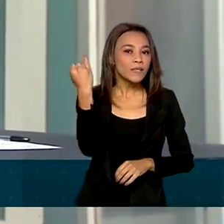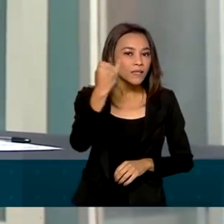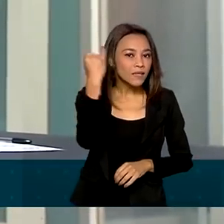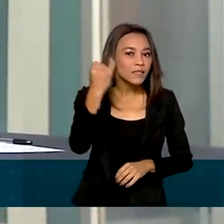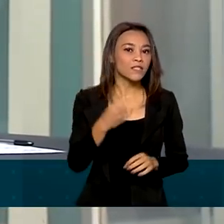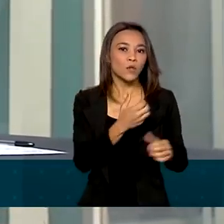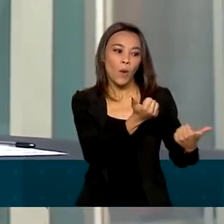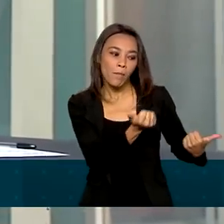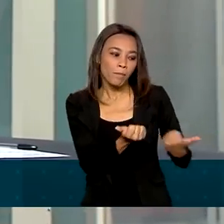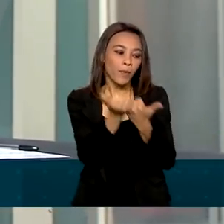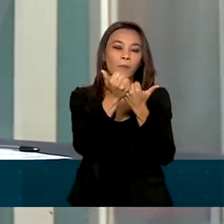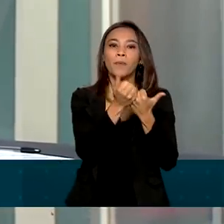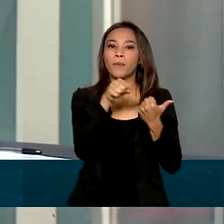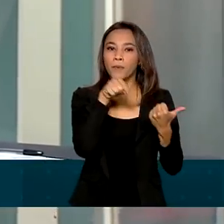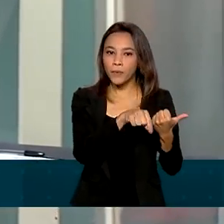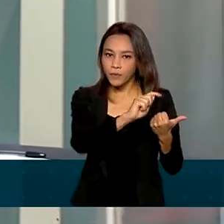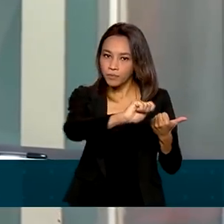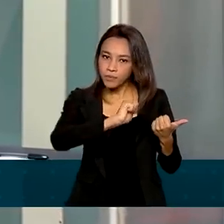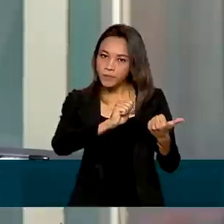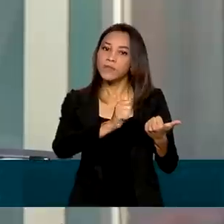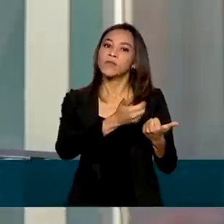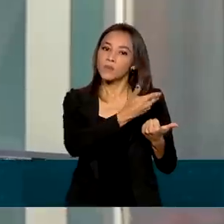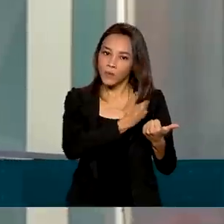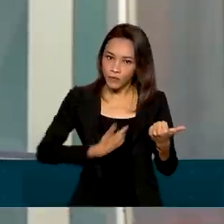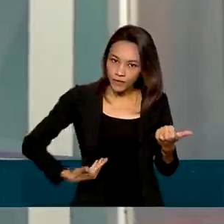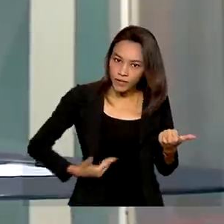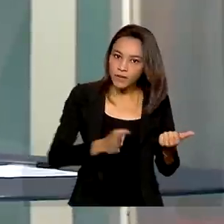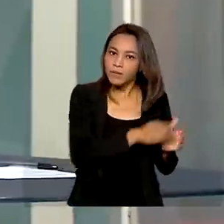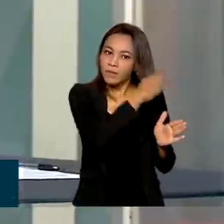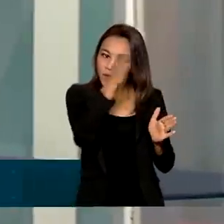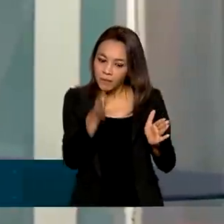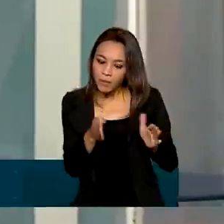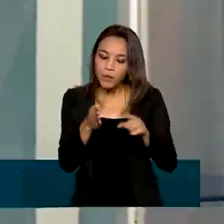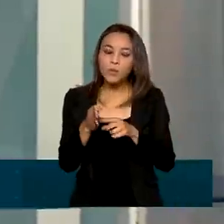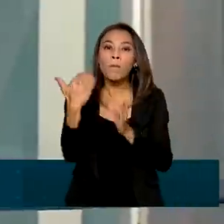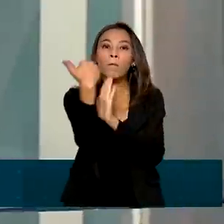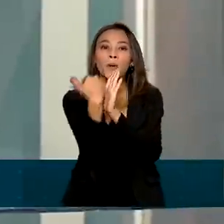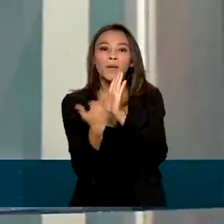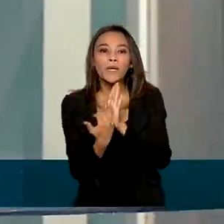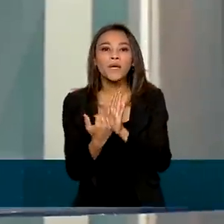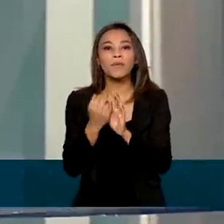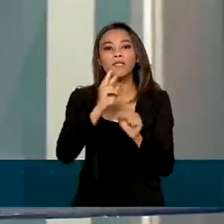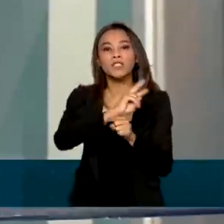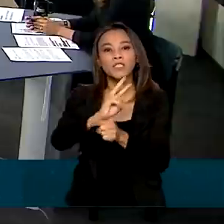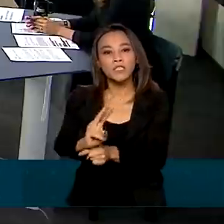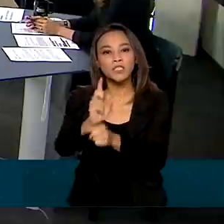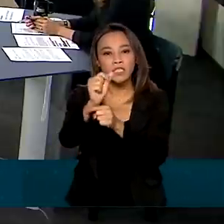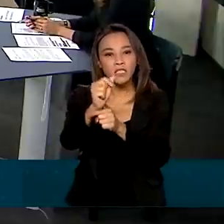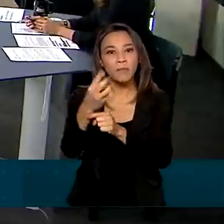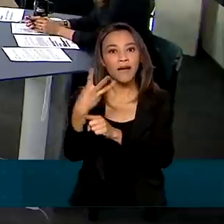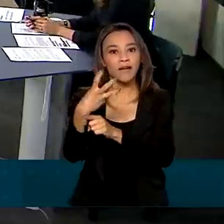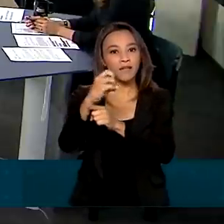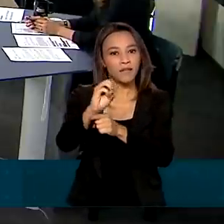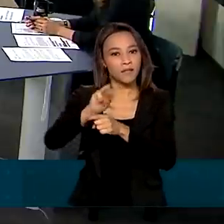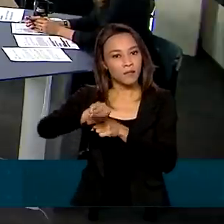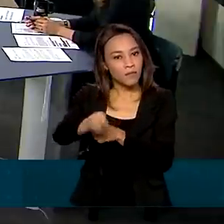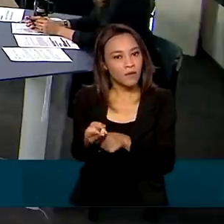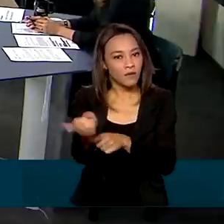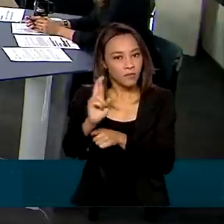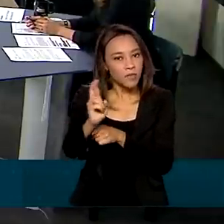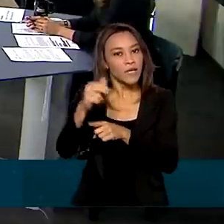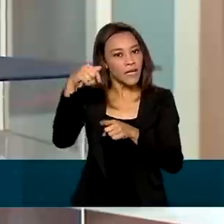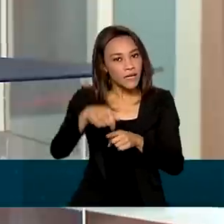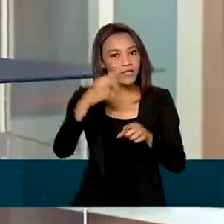com o começo do programa de microcrédito para 30 milhões de pessoas. Um crédito que pode ser